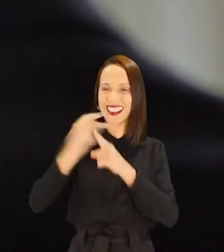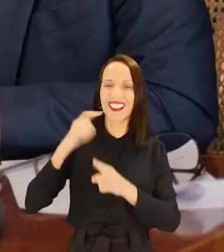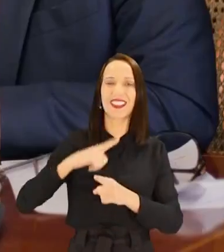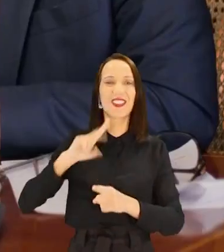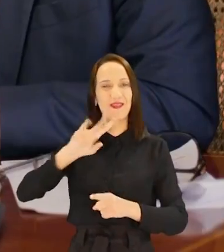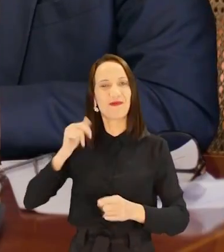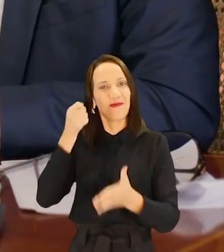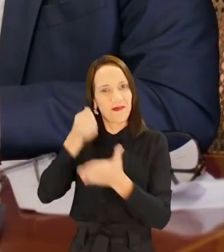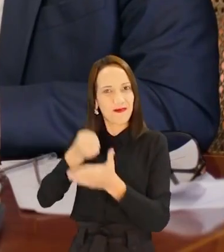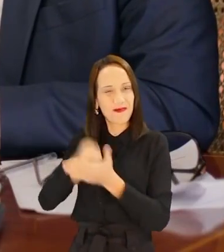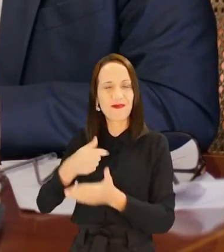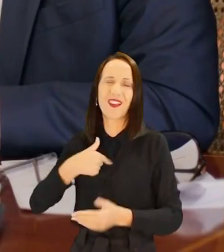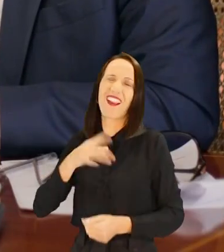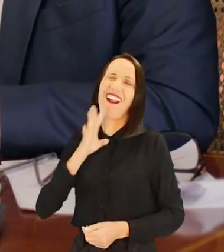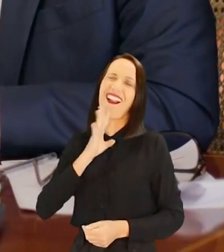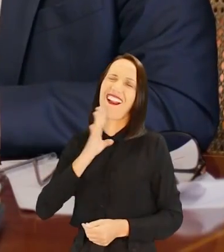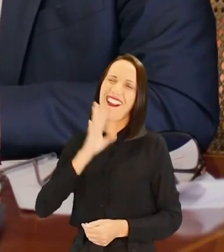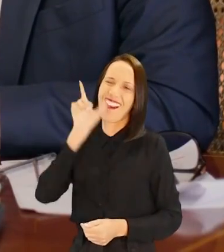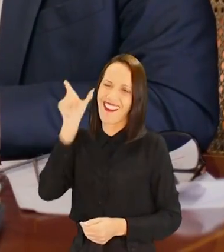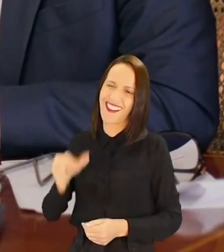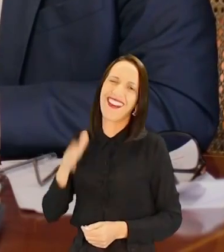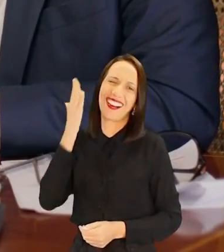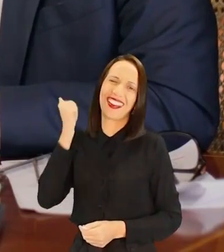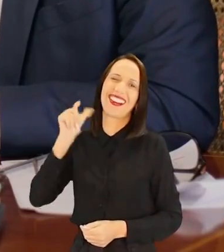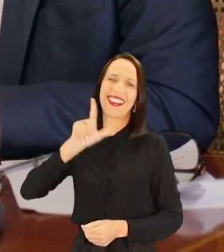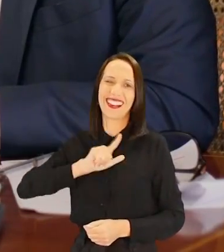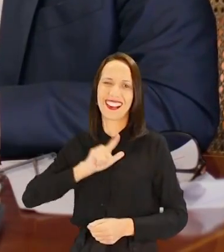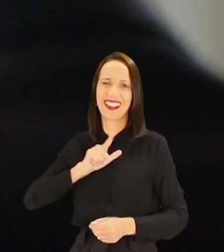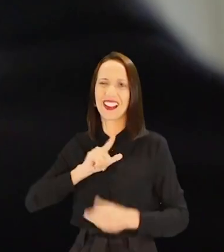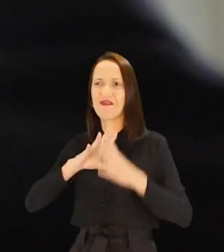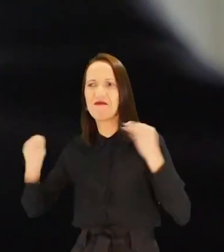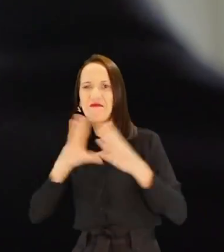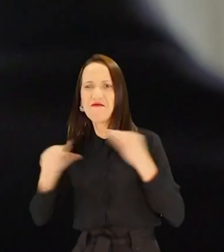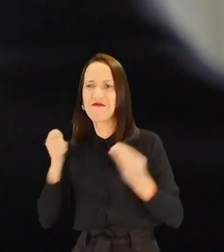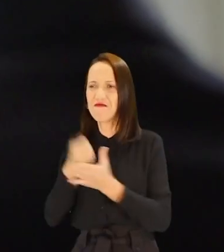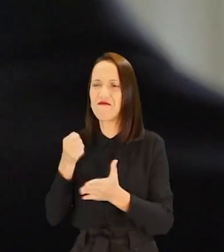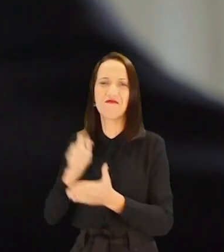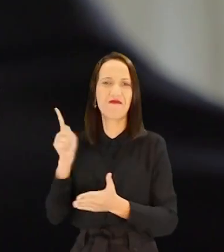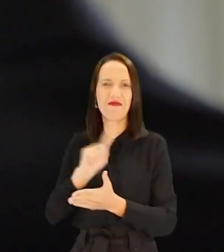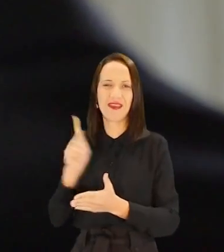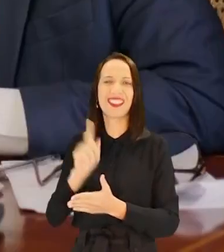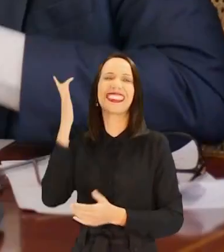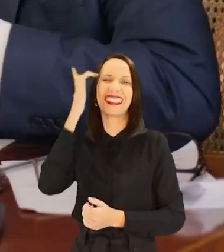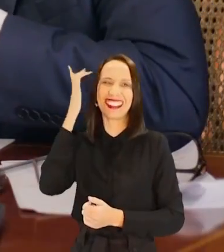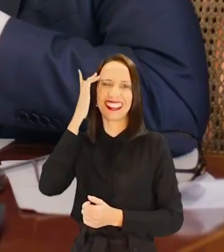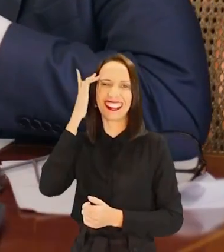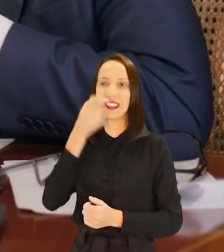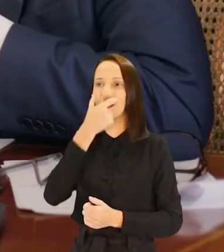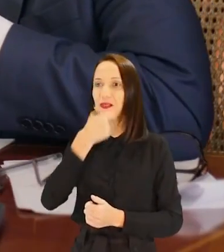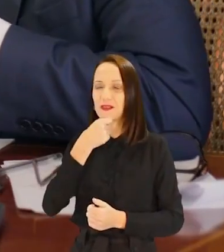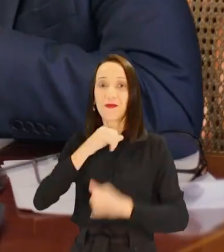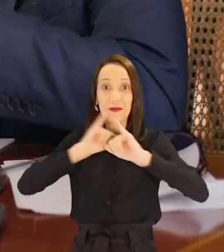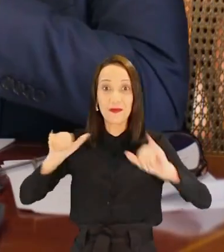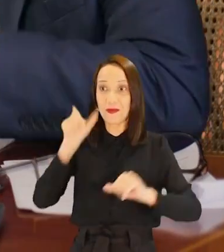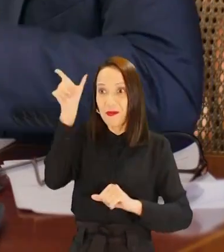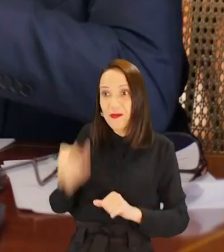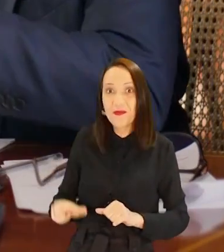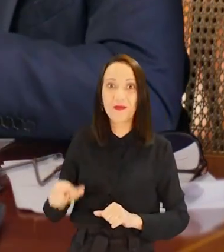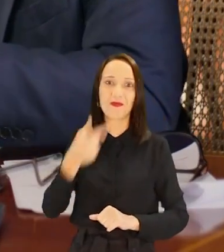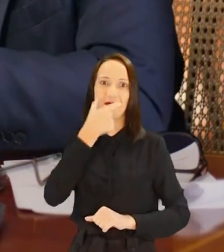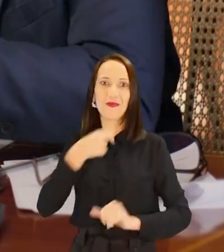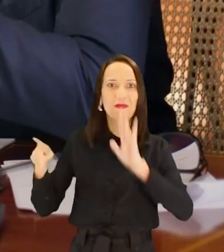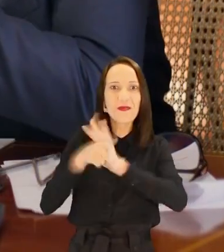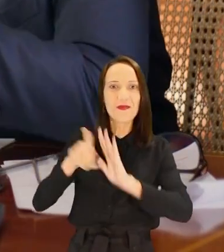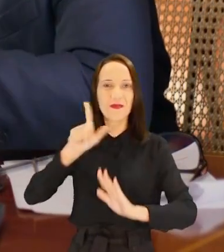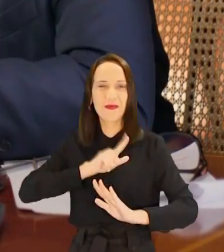de São Paulo e vai te cobrar. E pelo que eu te conheço, eu sei que você é um cara que não corre da sobrança. É essa convicção, Bolo, que me faz